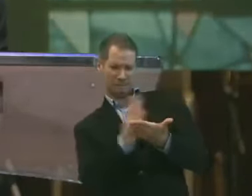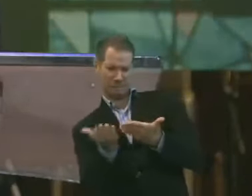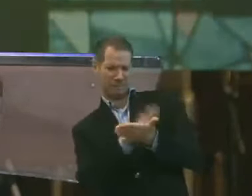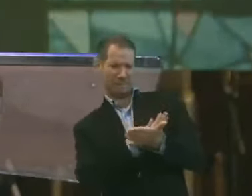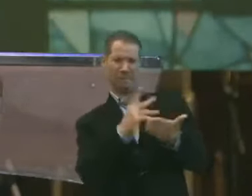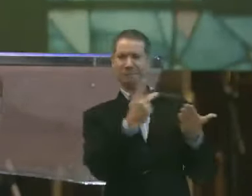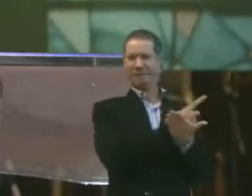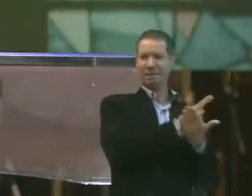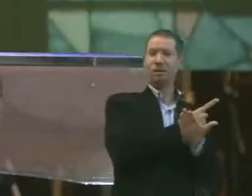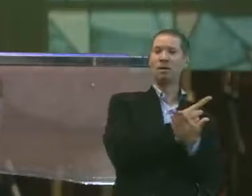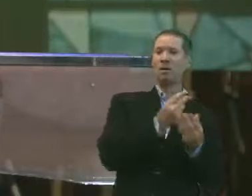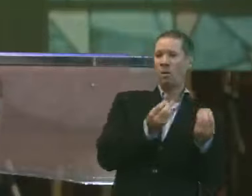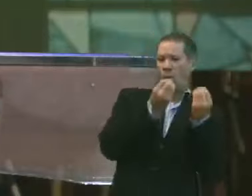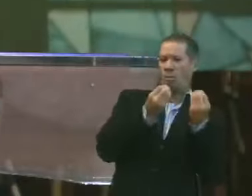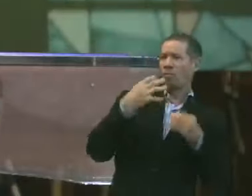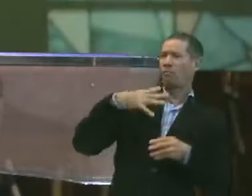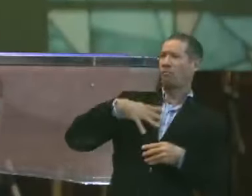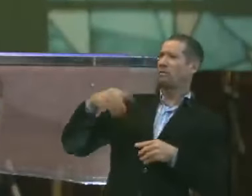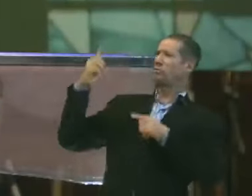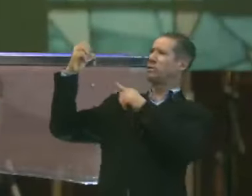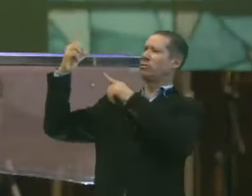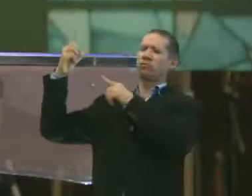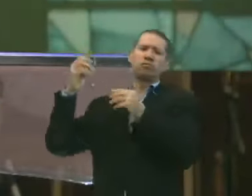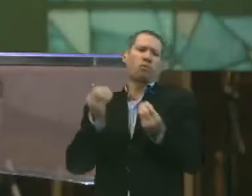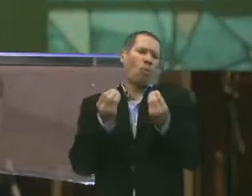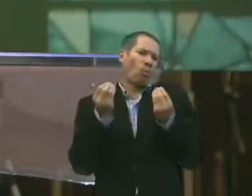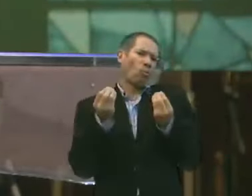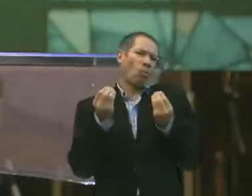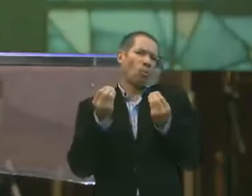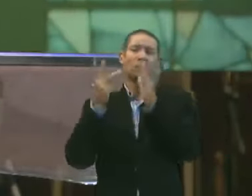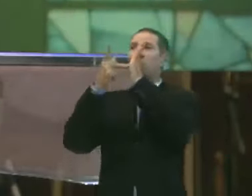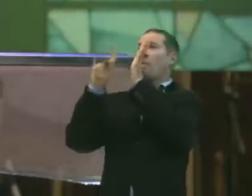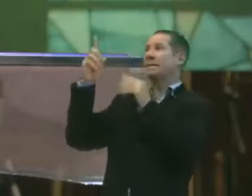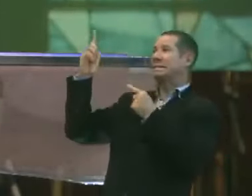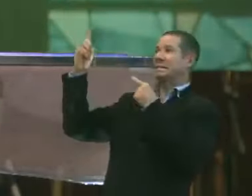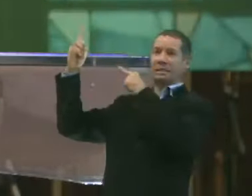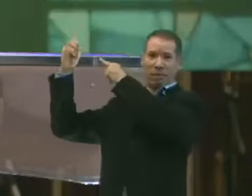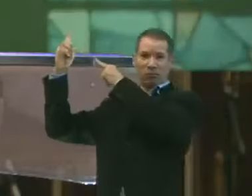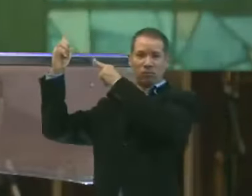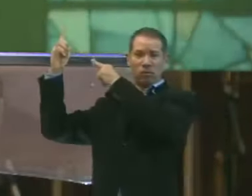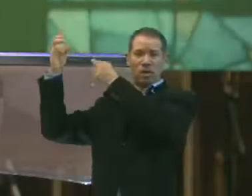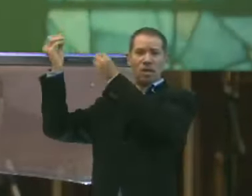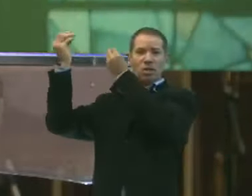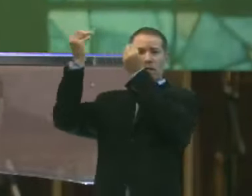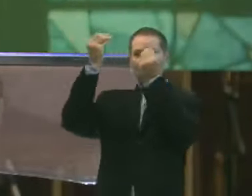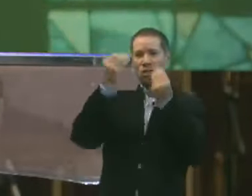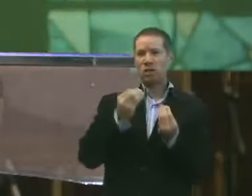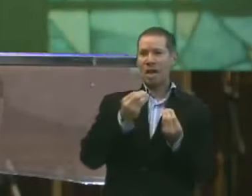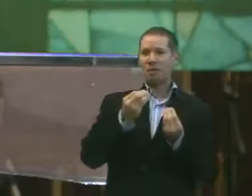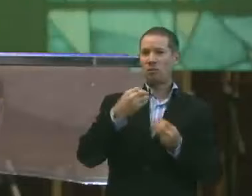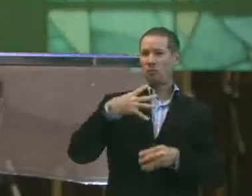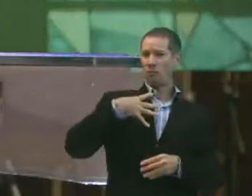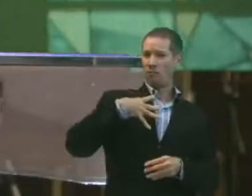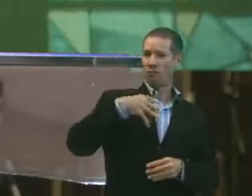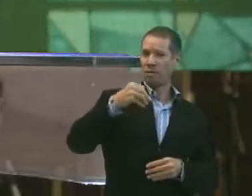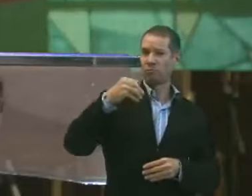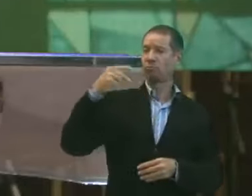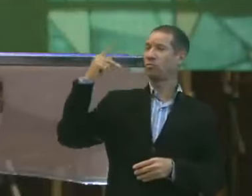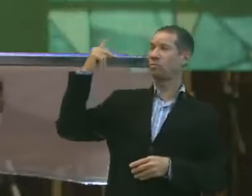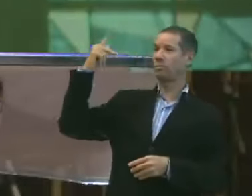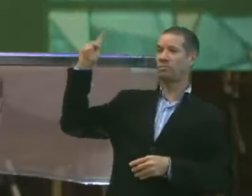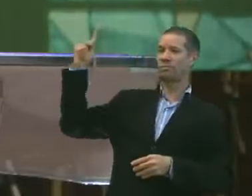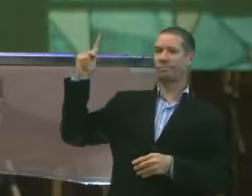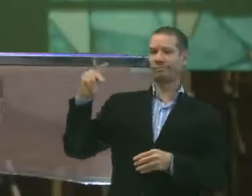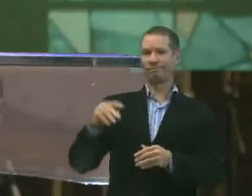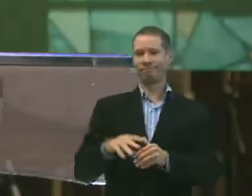Sobre ser filho de Deus. As promessas de Deus. Estão destinadas aos filhos. E filhas de